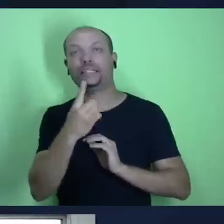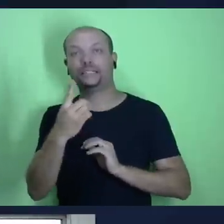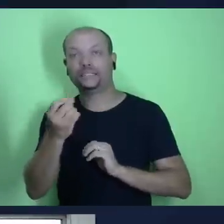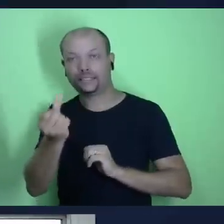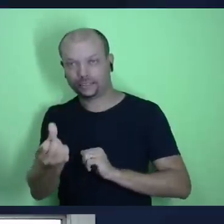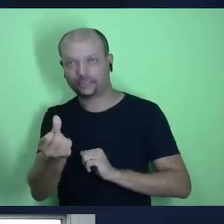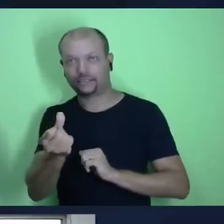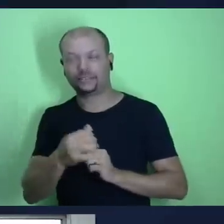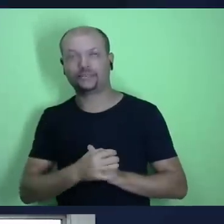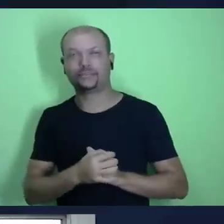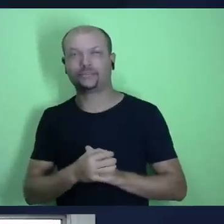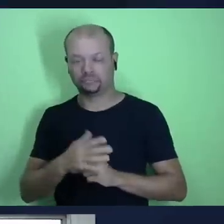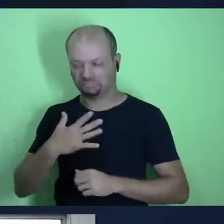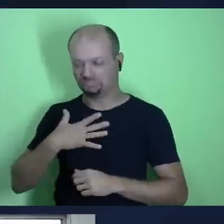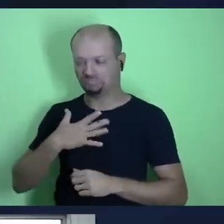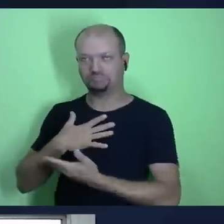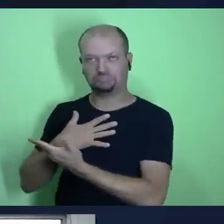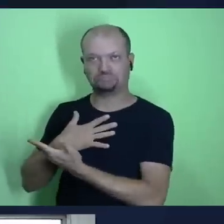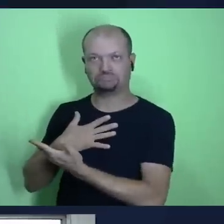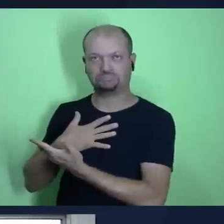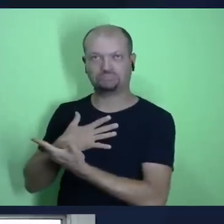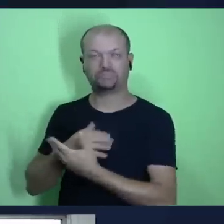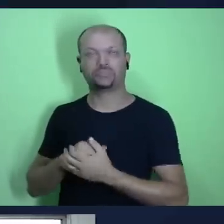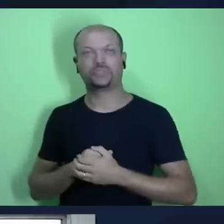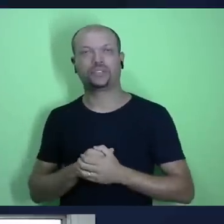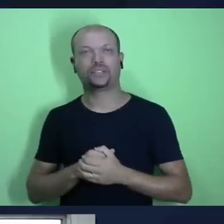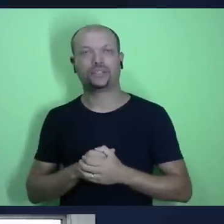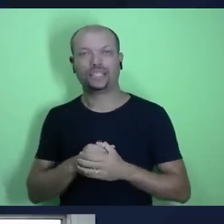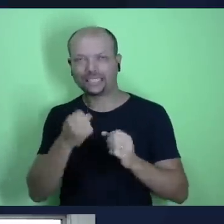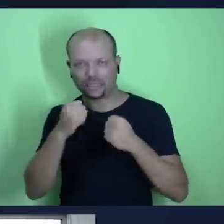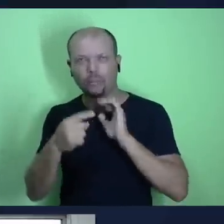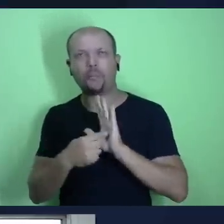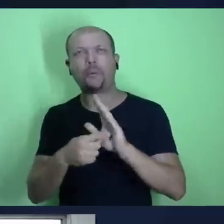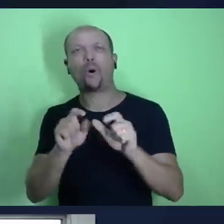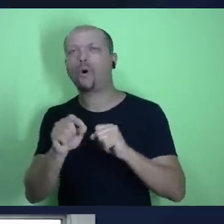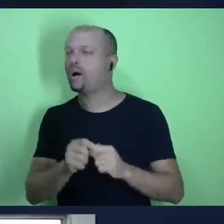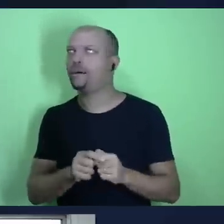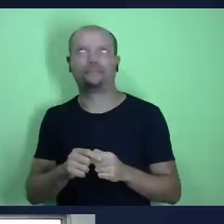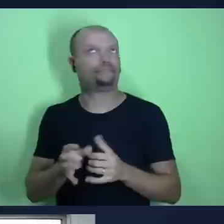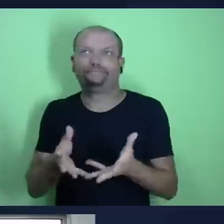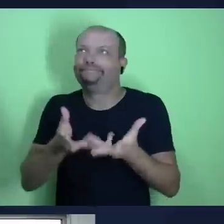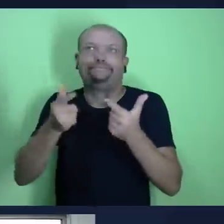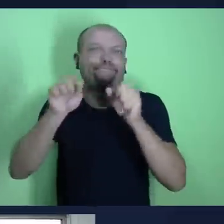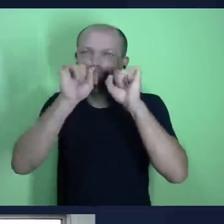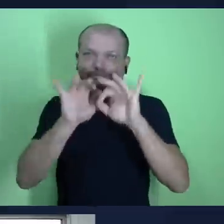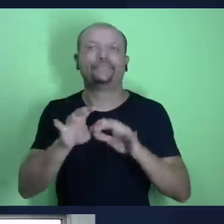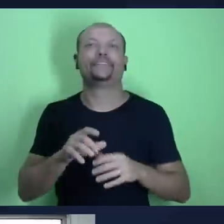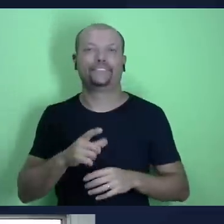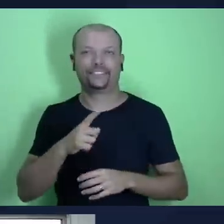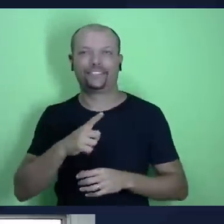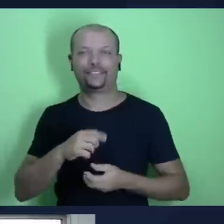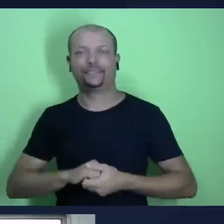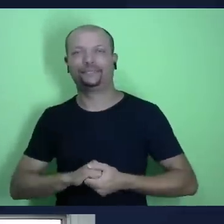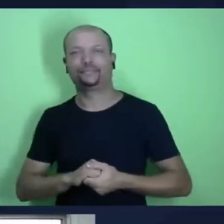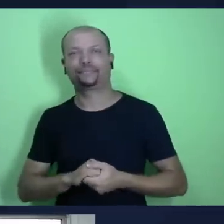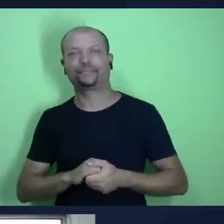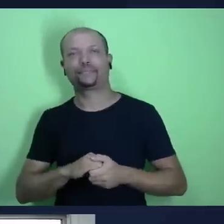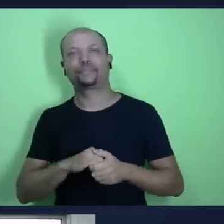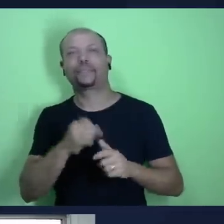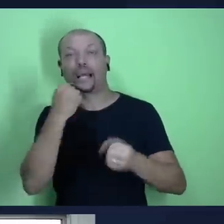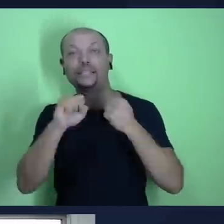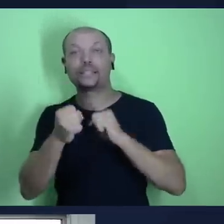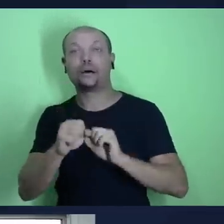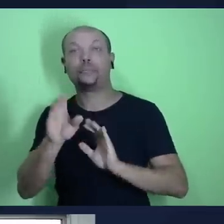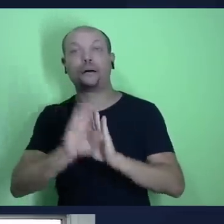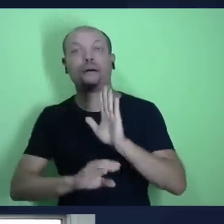que para mim, aqui esse Salmo apresenta a maior de todas as bênçãos. Então, Salmo cento e dezesseis, versos doze a